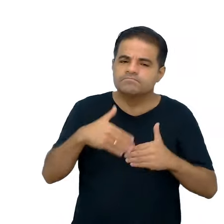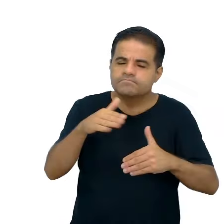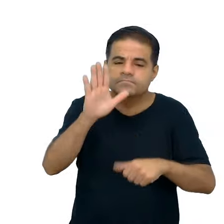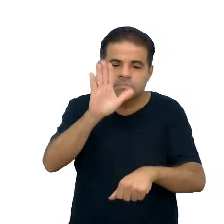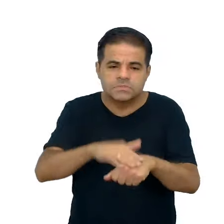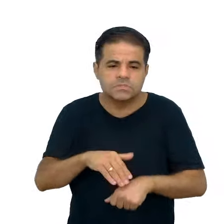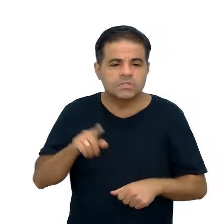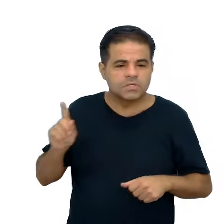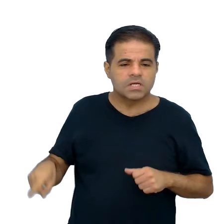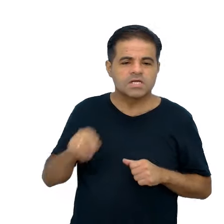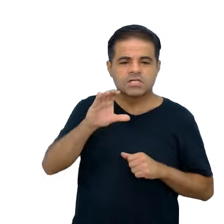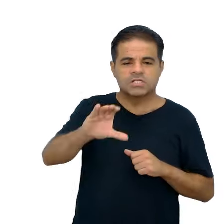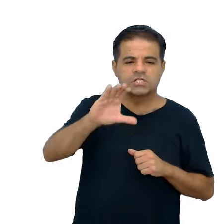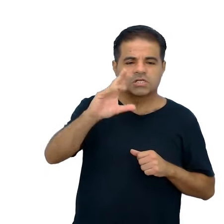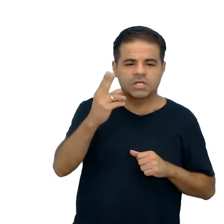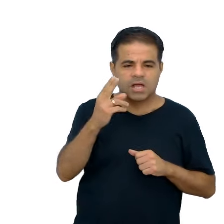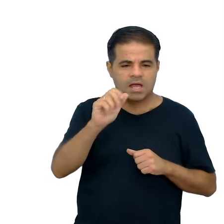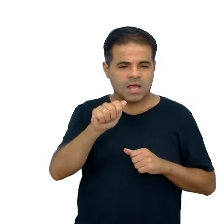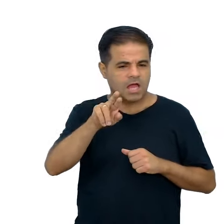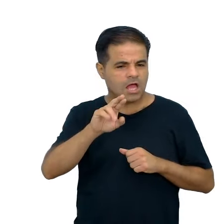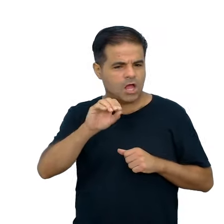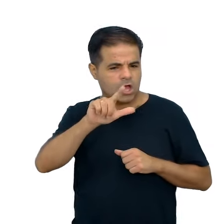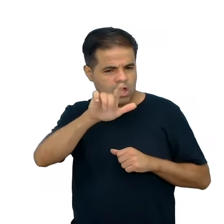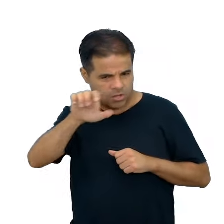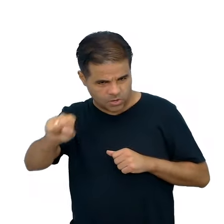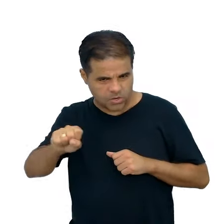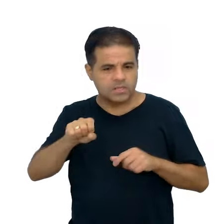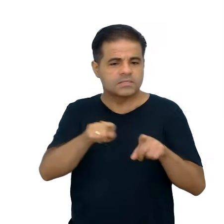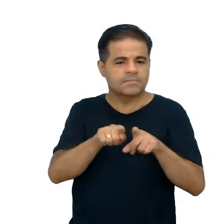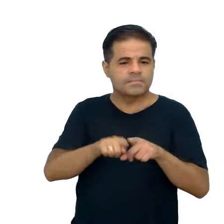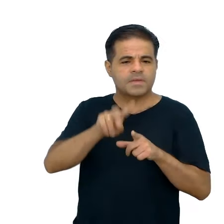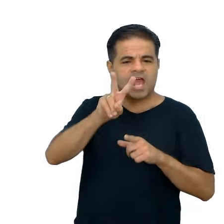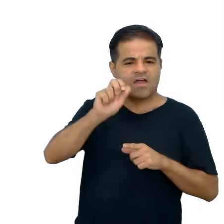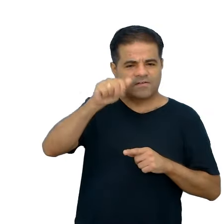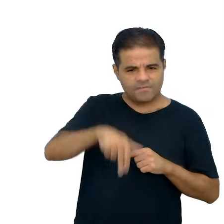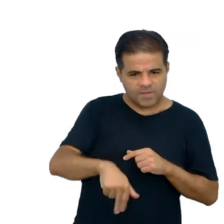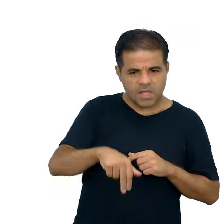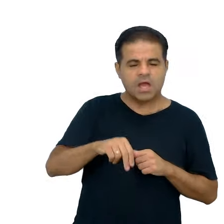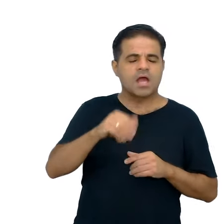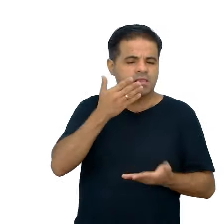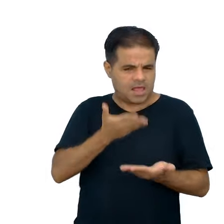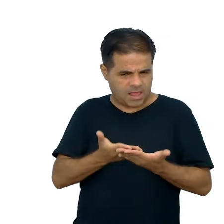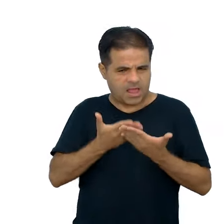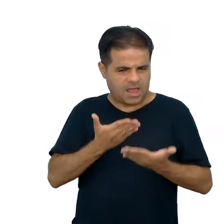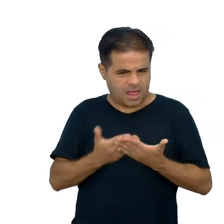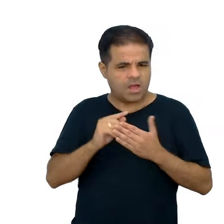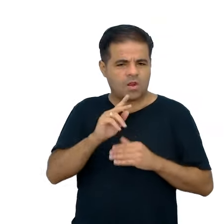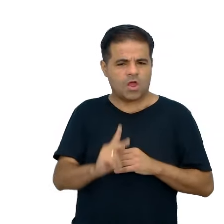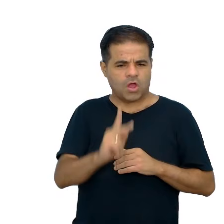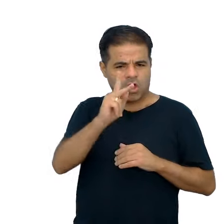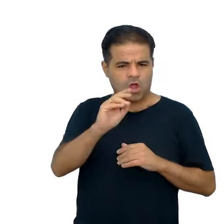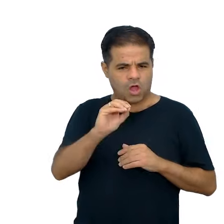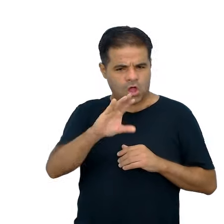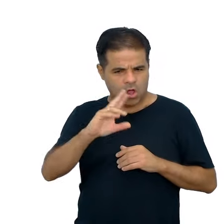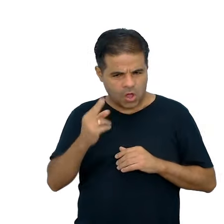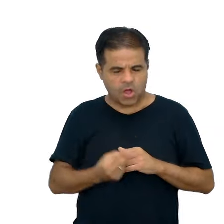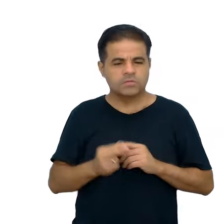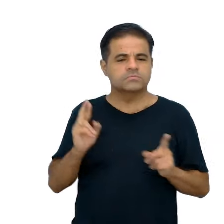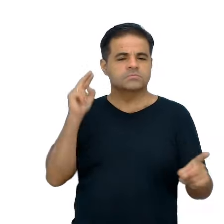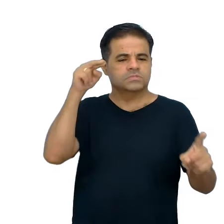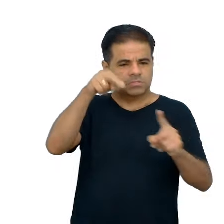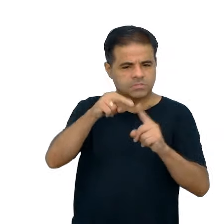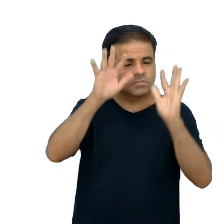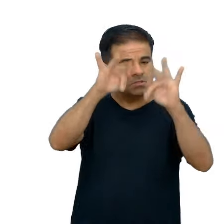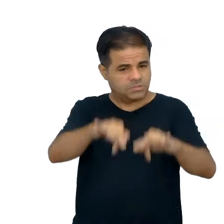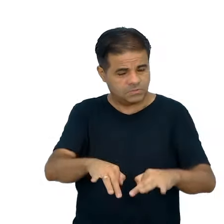Charoles e Fandeik, citados por Koch, essa obra de Koch, de 1999, está nas referências, lá no